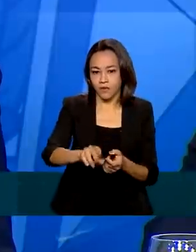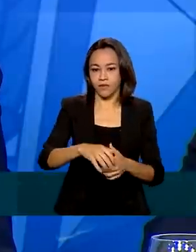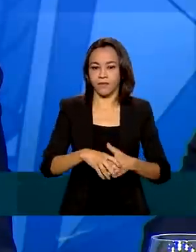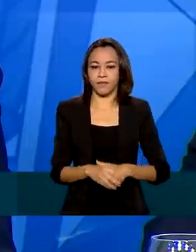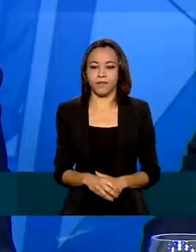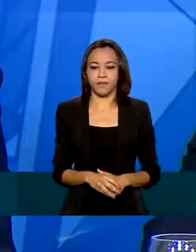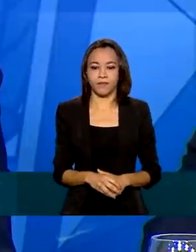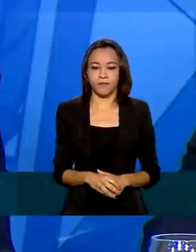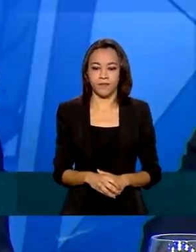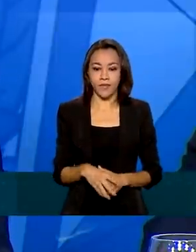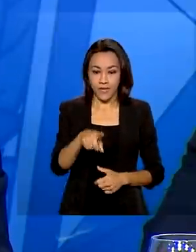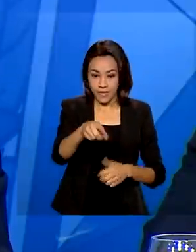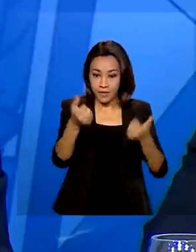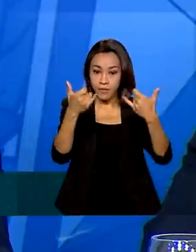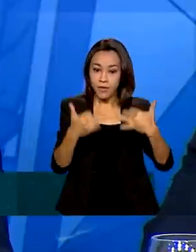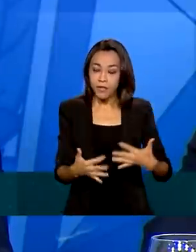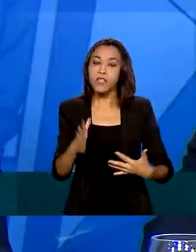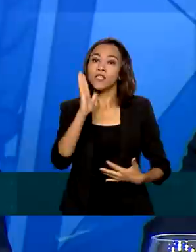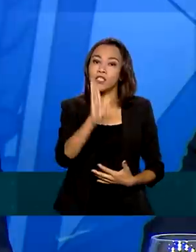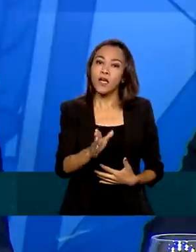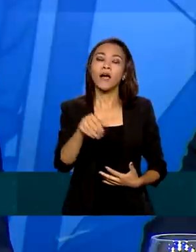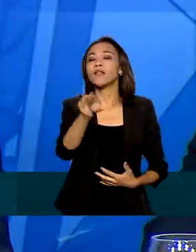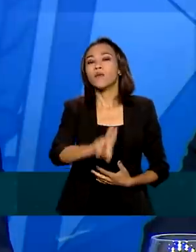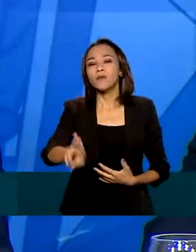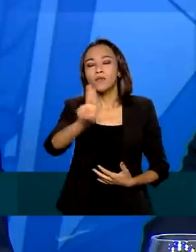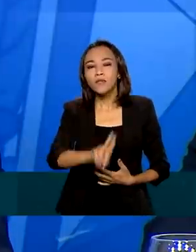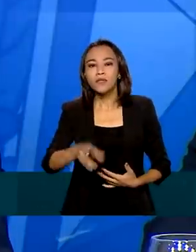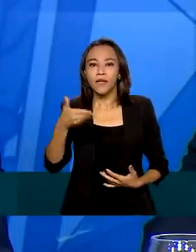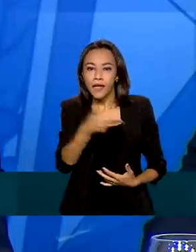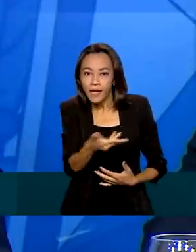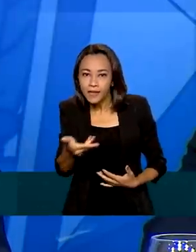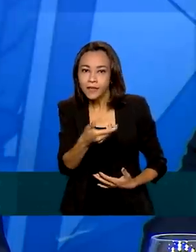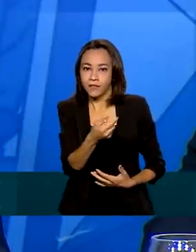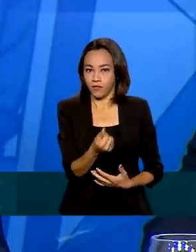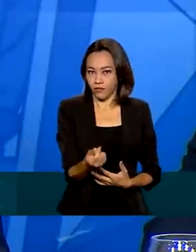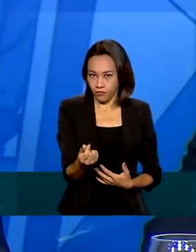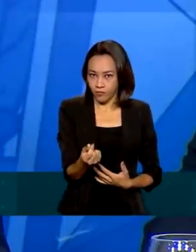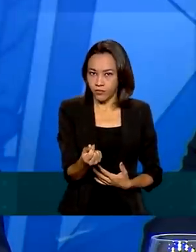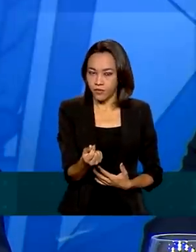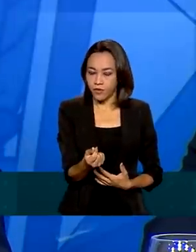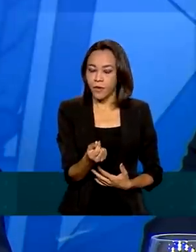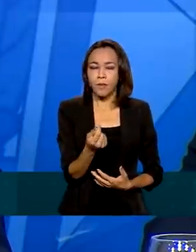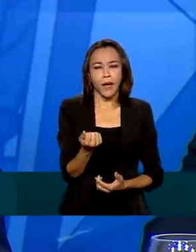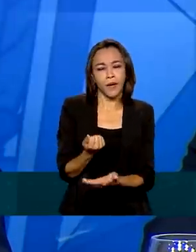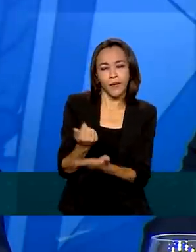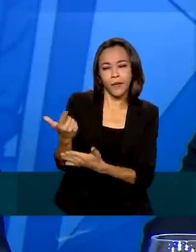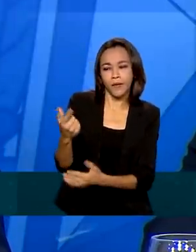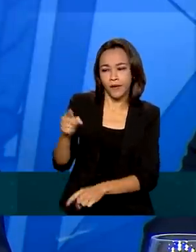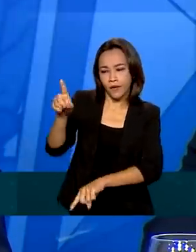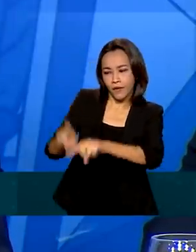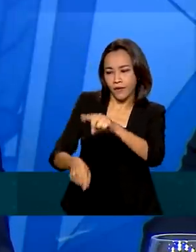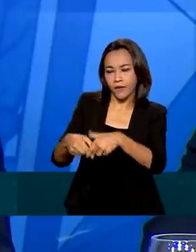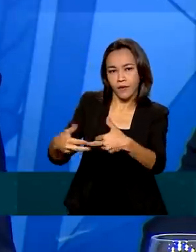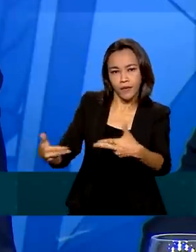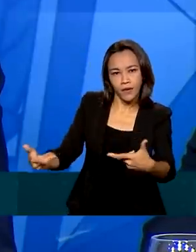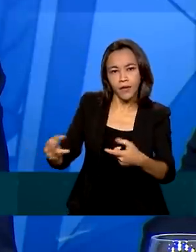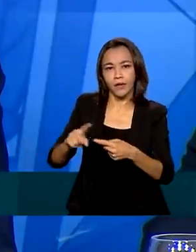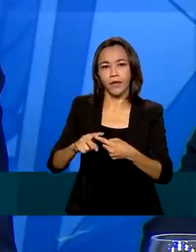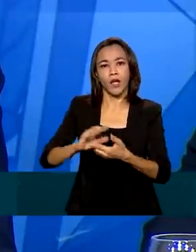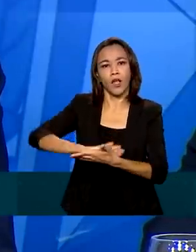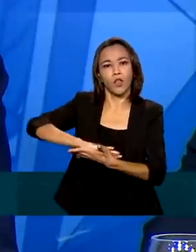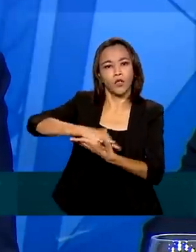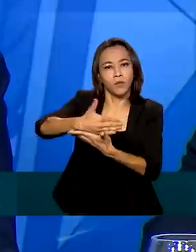estamos utilizando esses recursos para comprar equipamentos, notebooks,